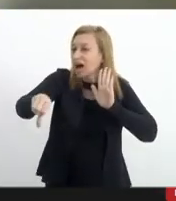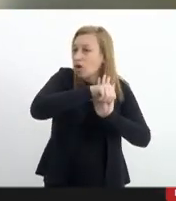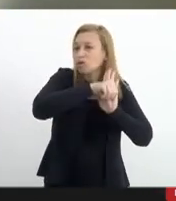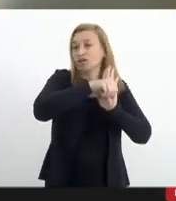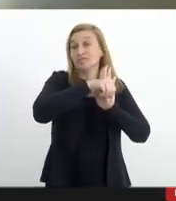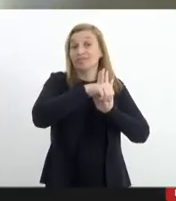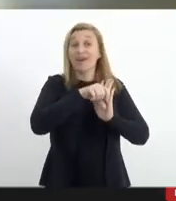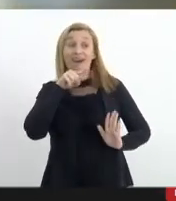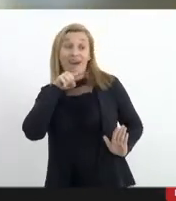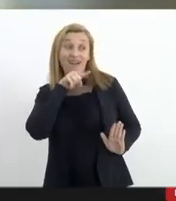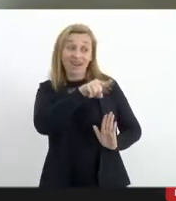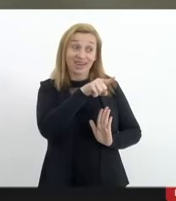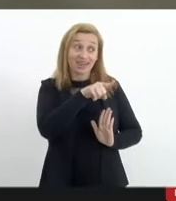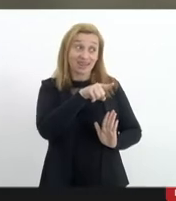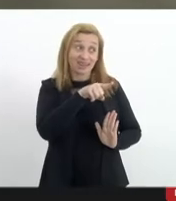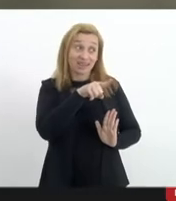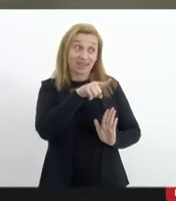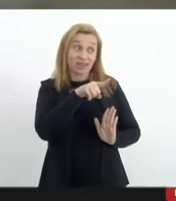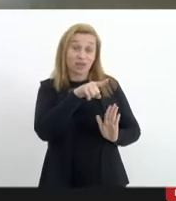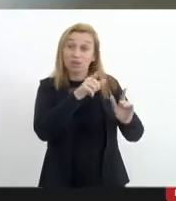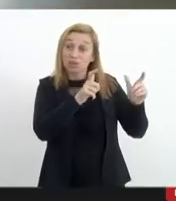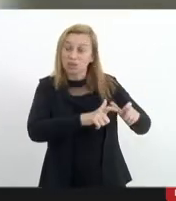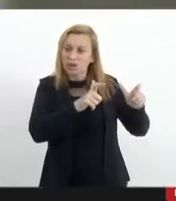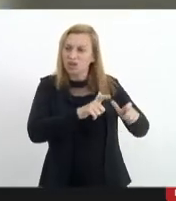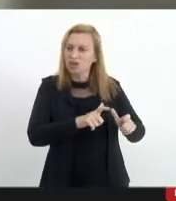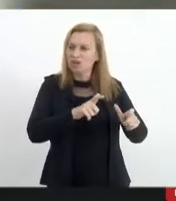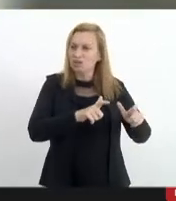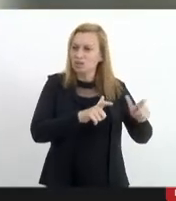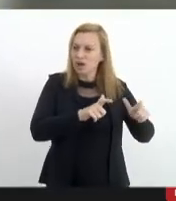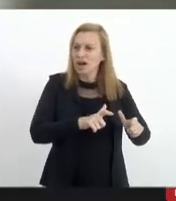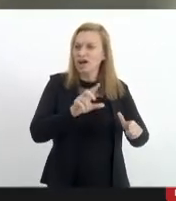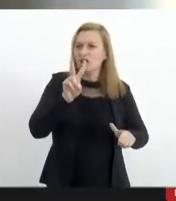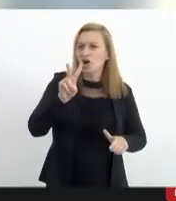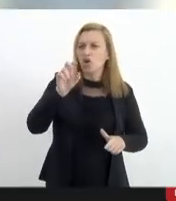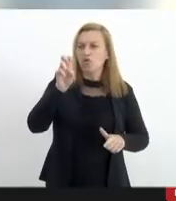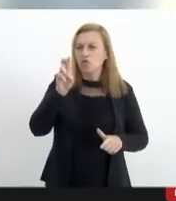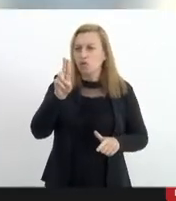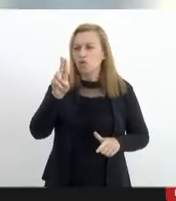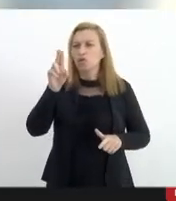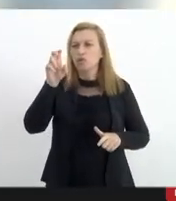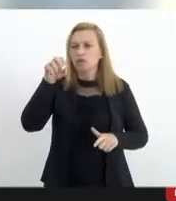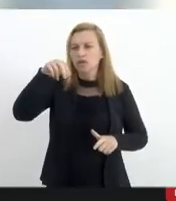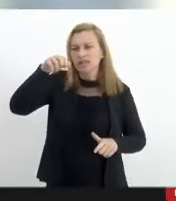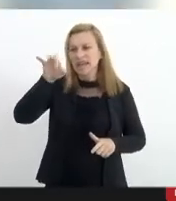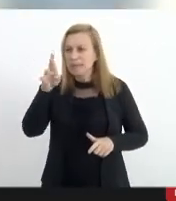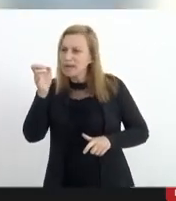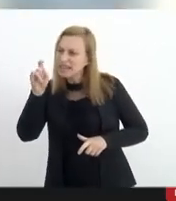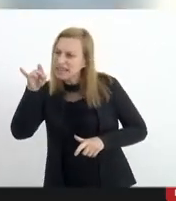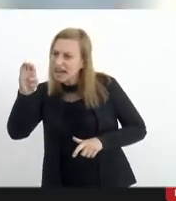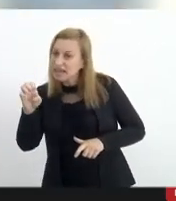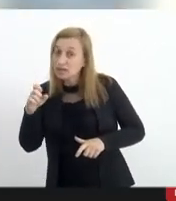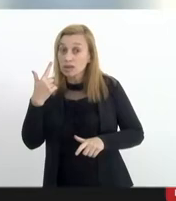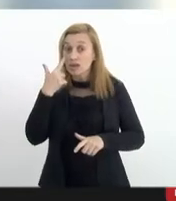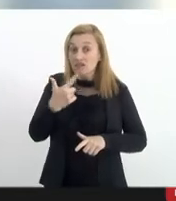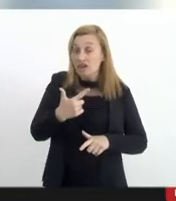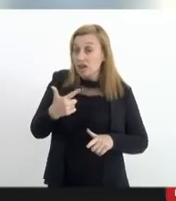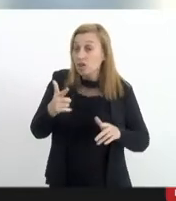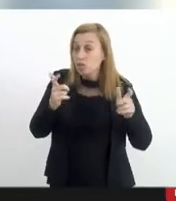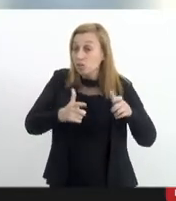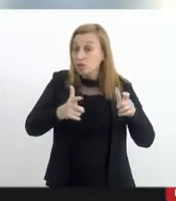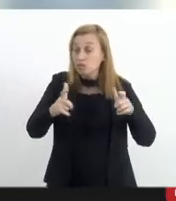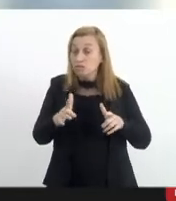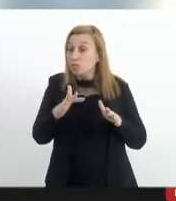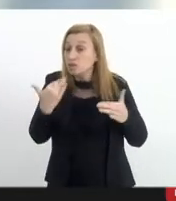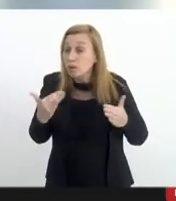ali em situação de vulnerabilidade você tem uma equação que é extremamente mortal para